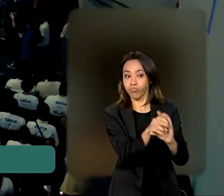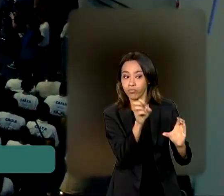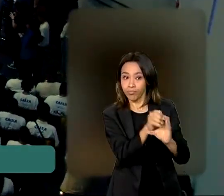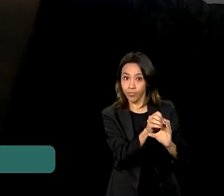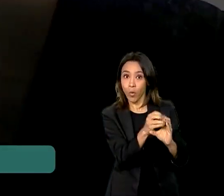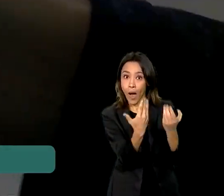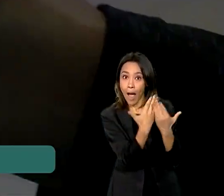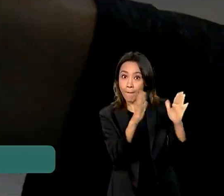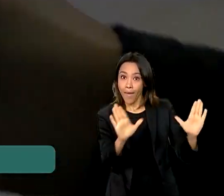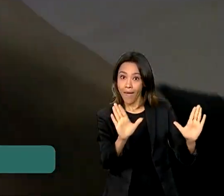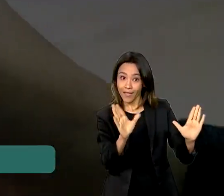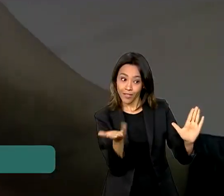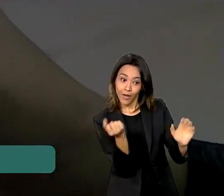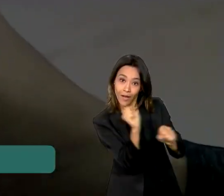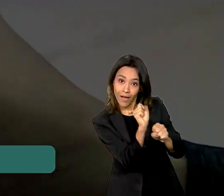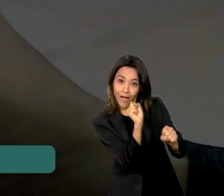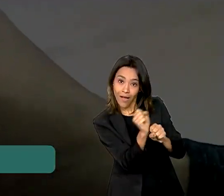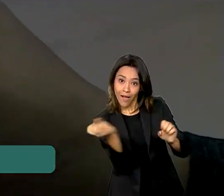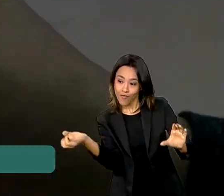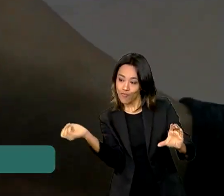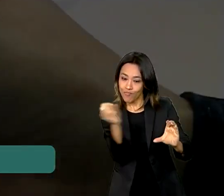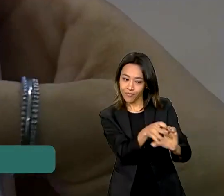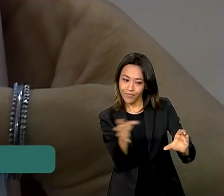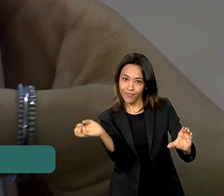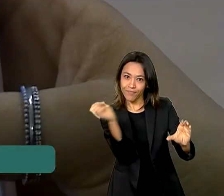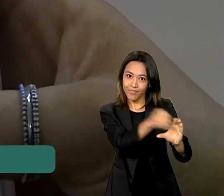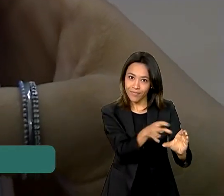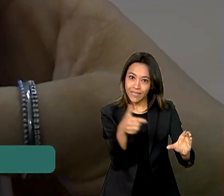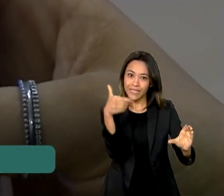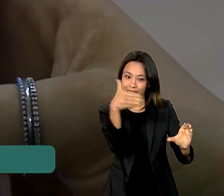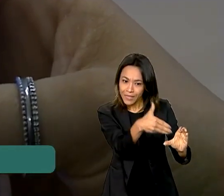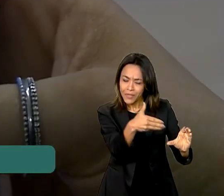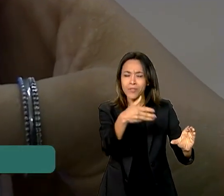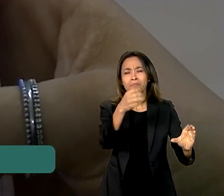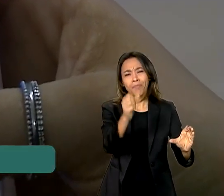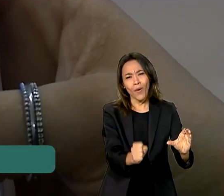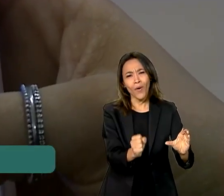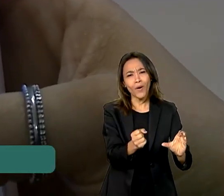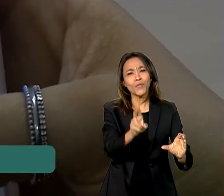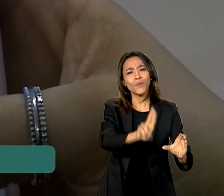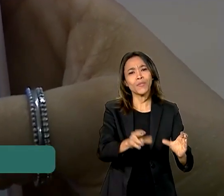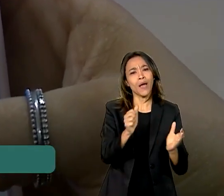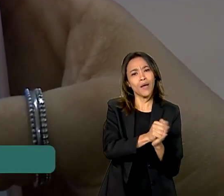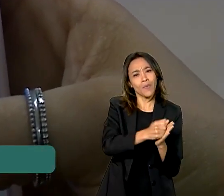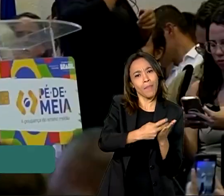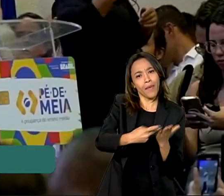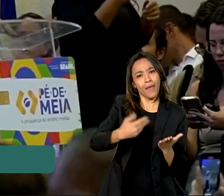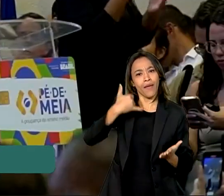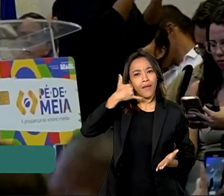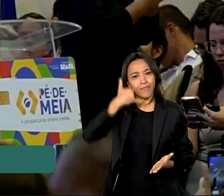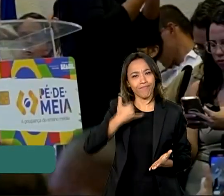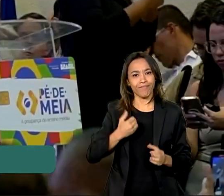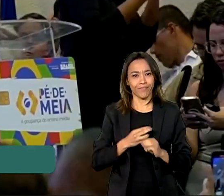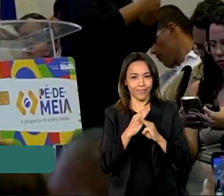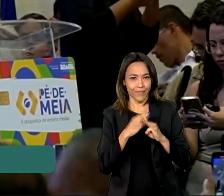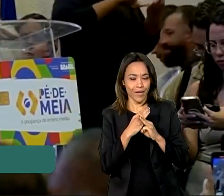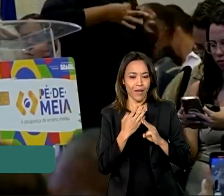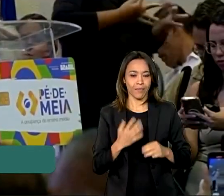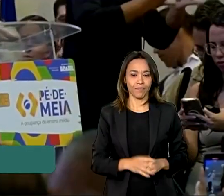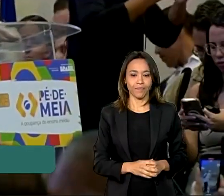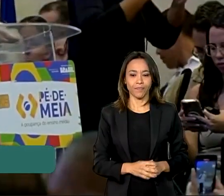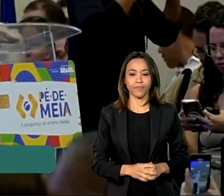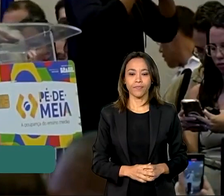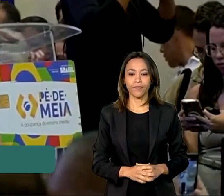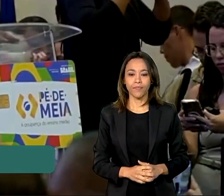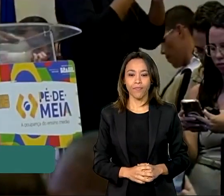abertas. E essa movimentação na conta pode ser feita pelo aplicativo da Caixa. Por meio do aplicativo o Caixa